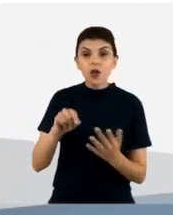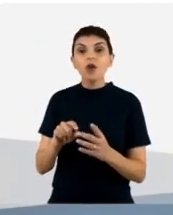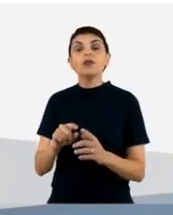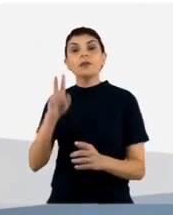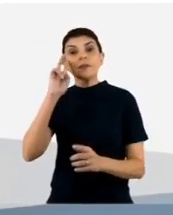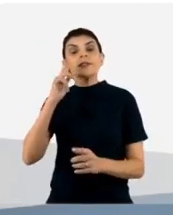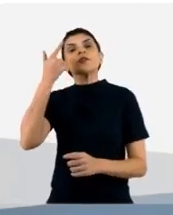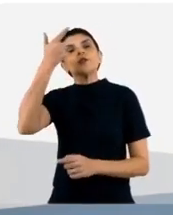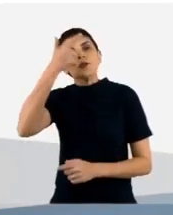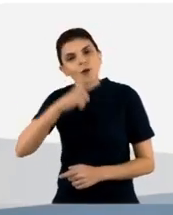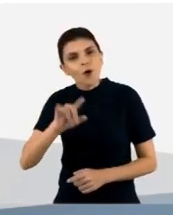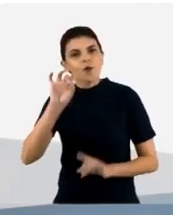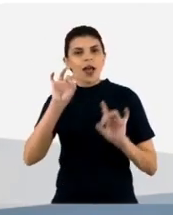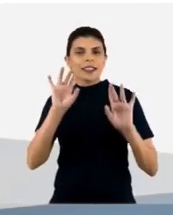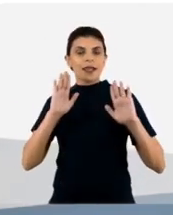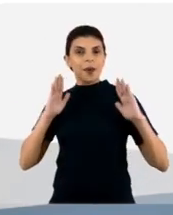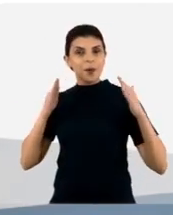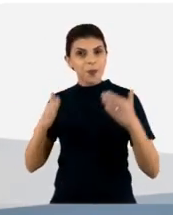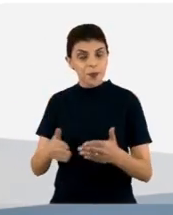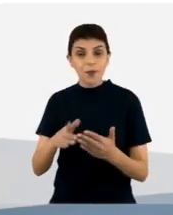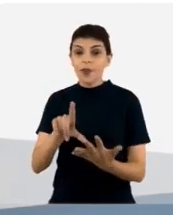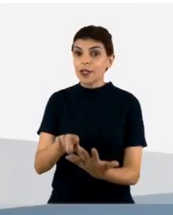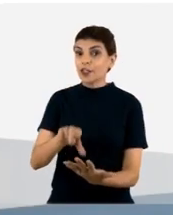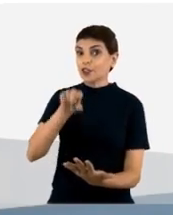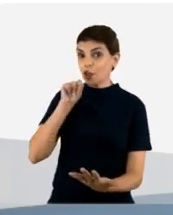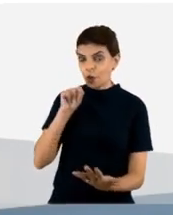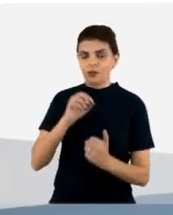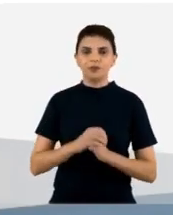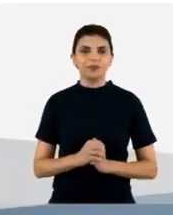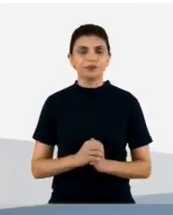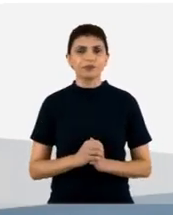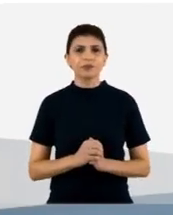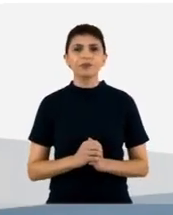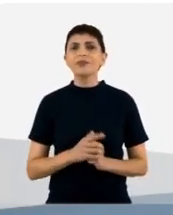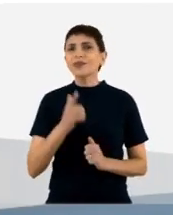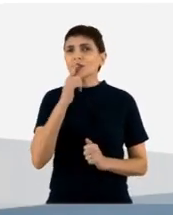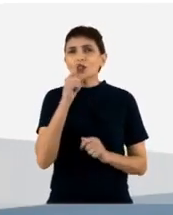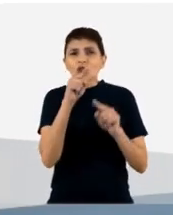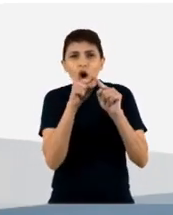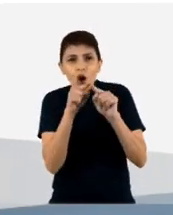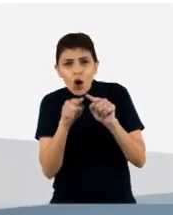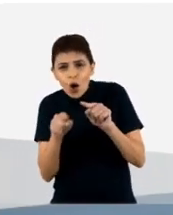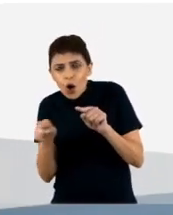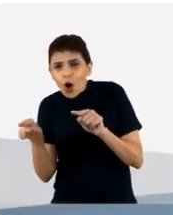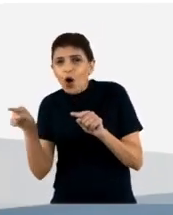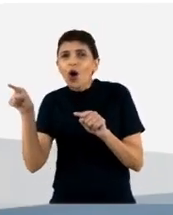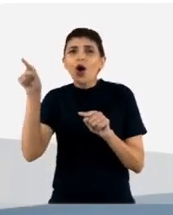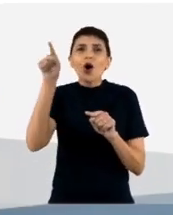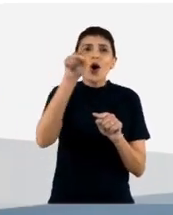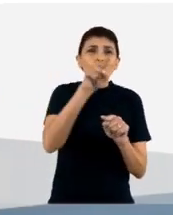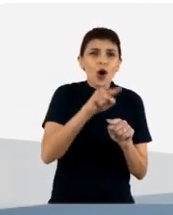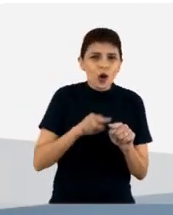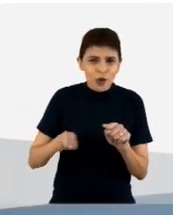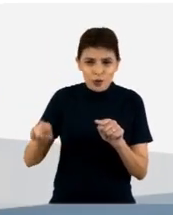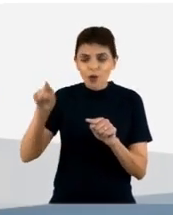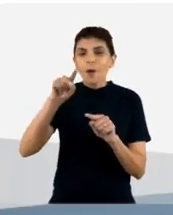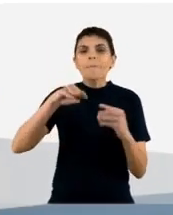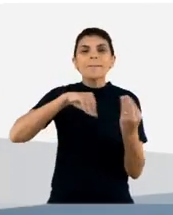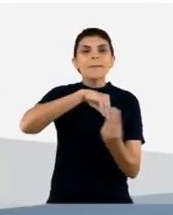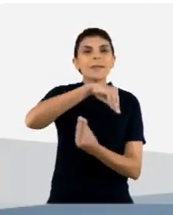específico novamente, aquele alvo que a gente escolhe. Então, nós pegamos todo esse pool de fagos, essa